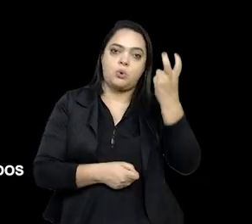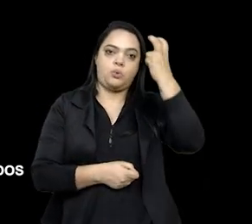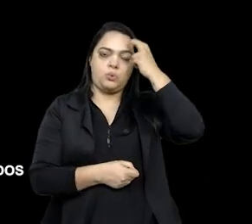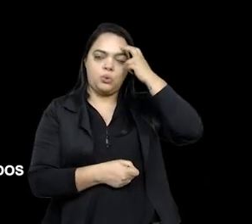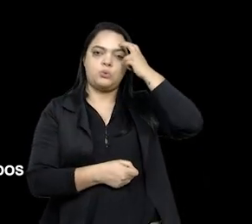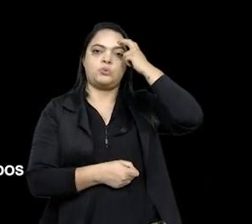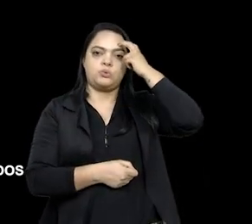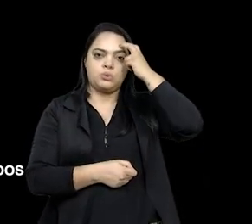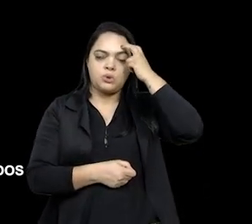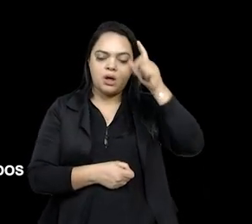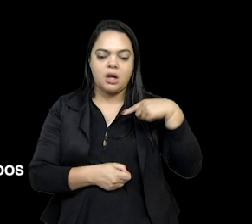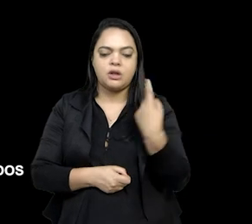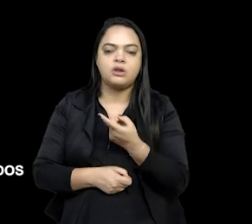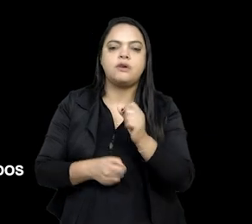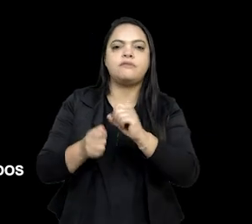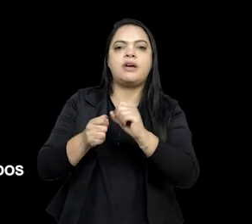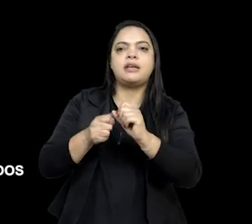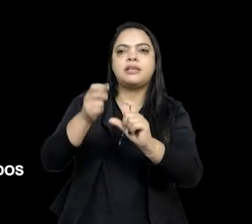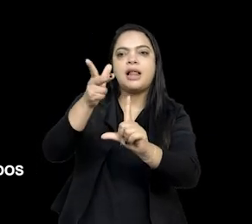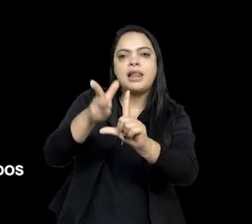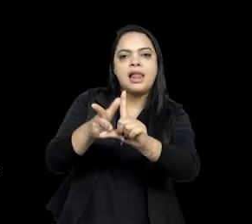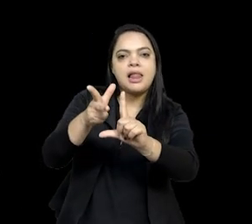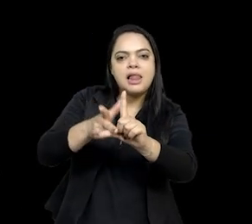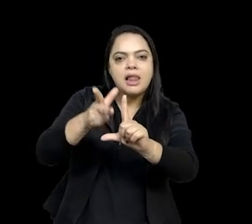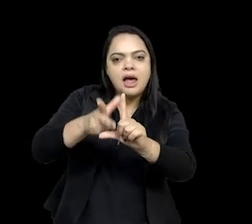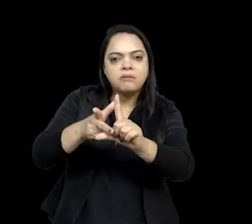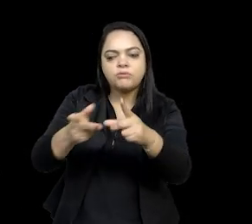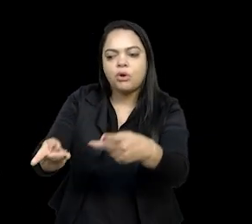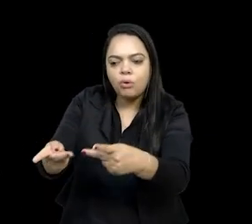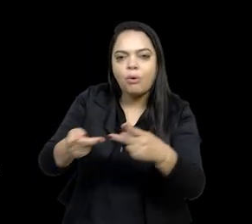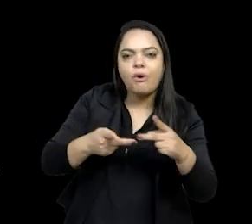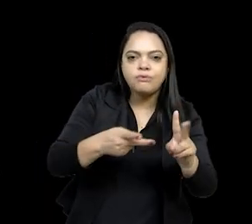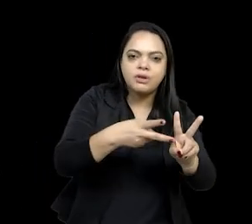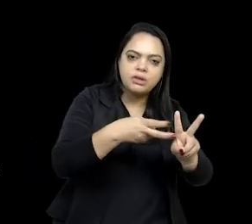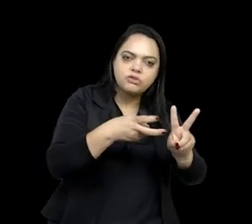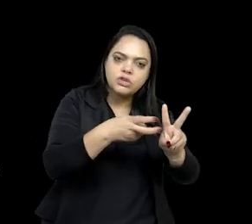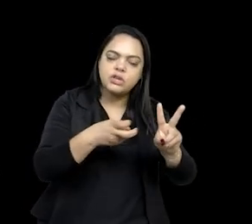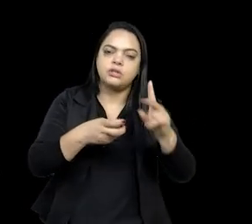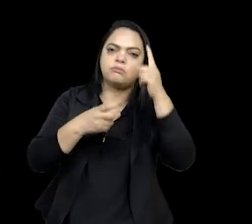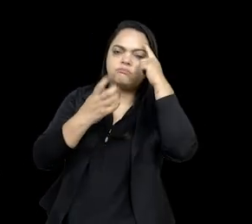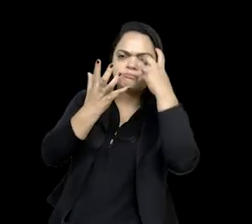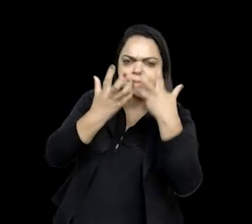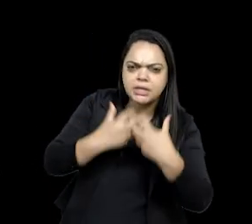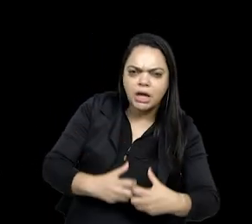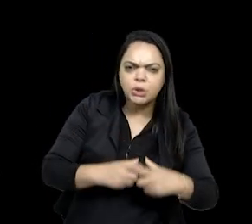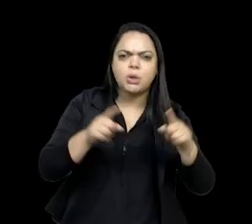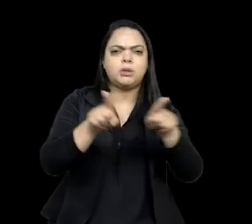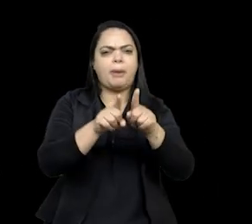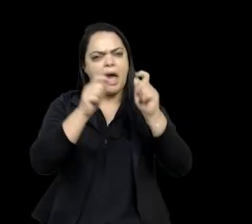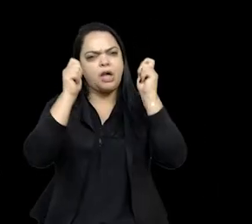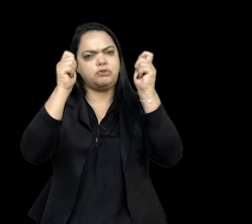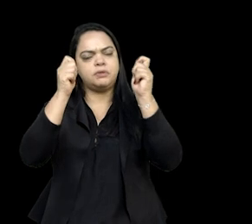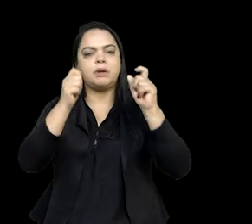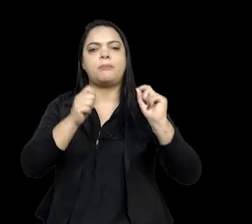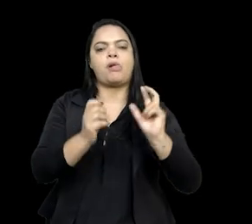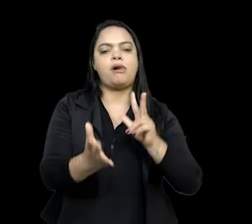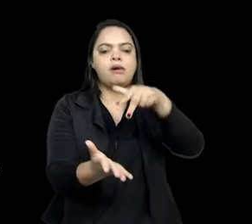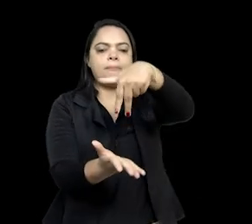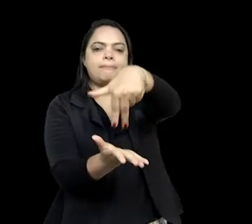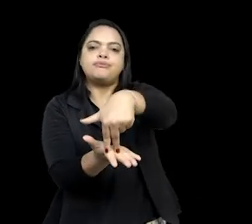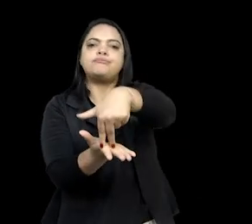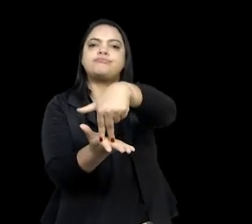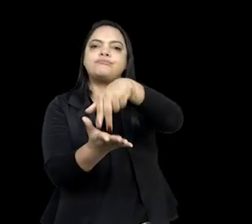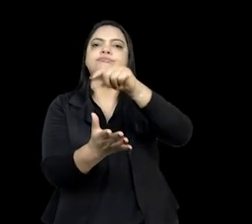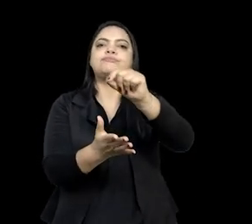sentido, a gente faz lives com convidados indígenas, pensadores, ativistas, pra que eles ocupem esse